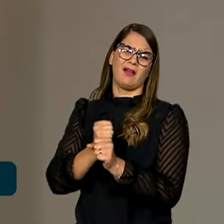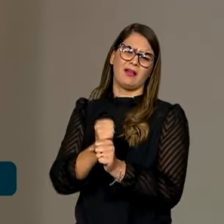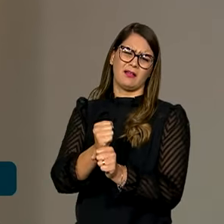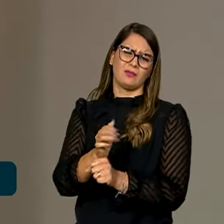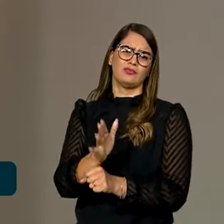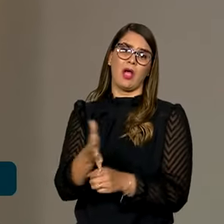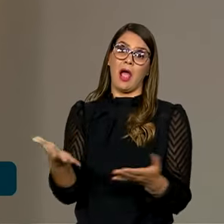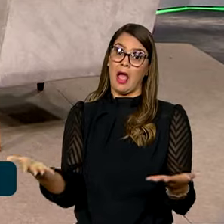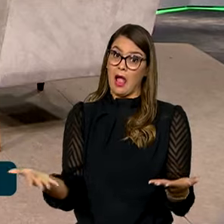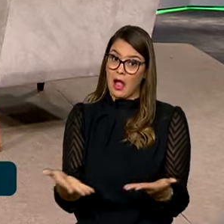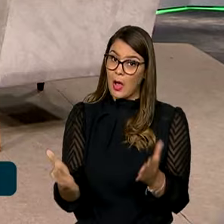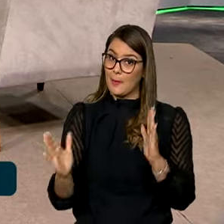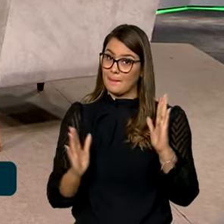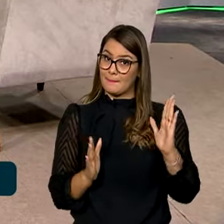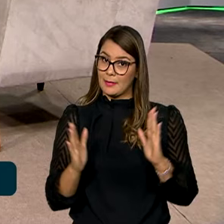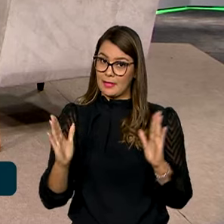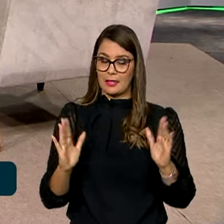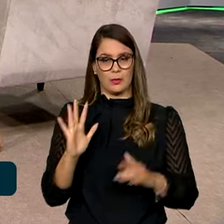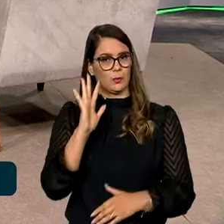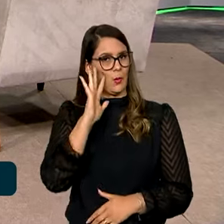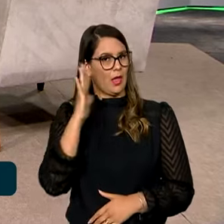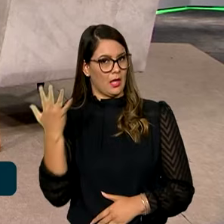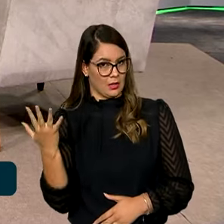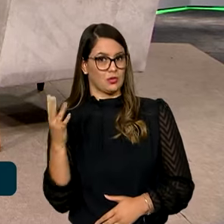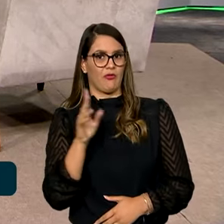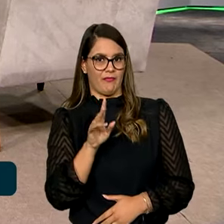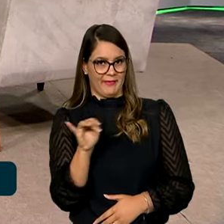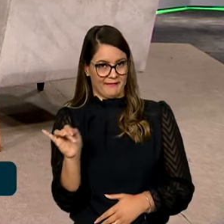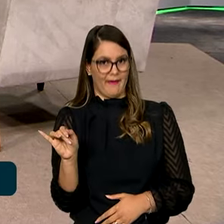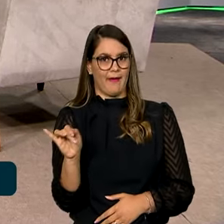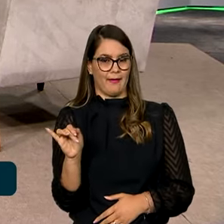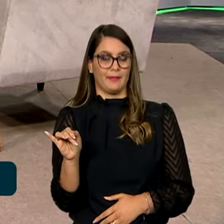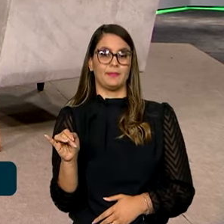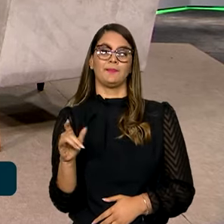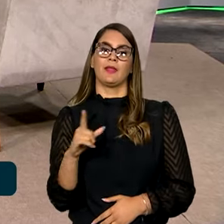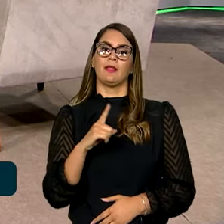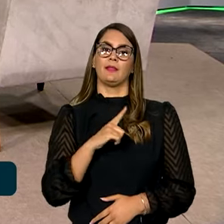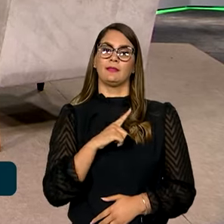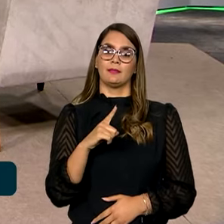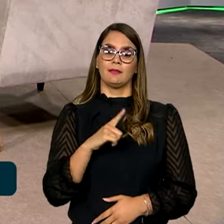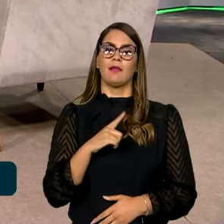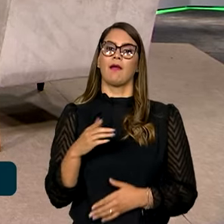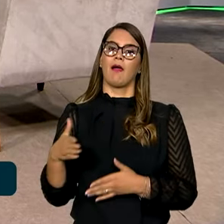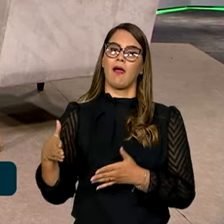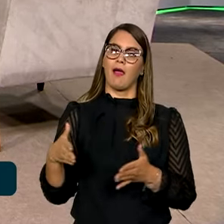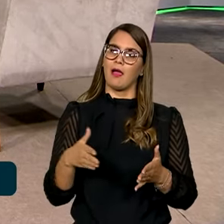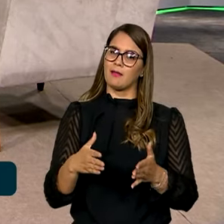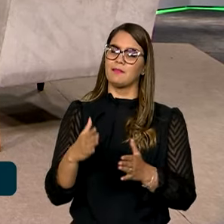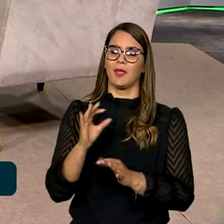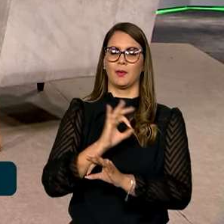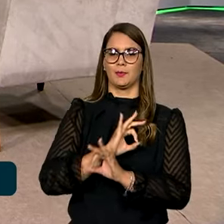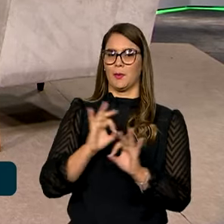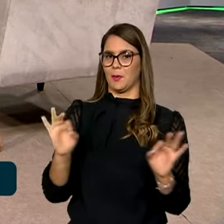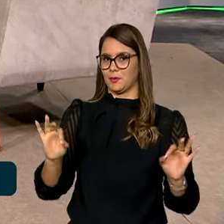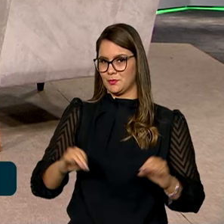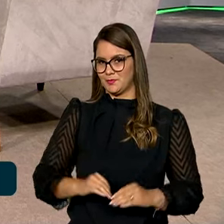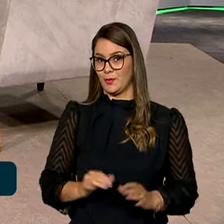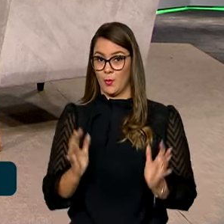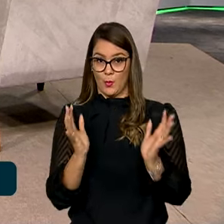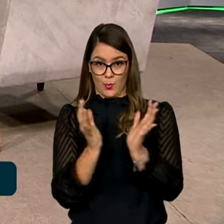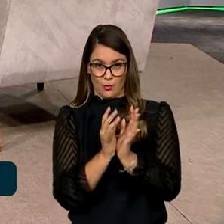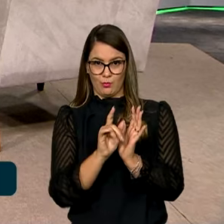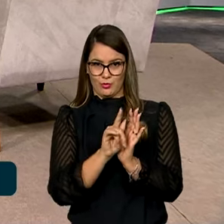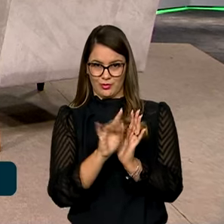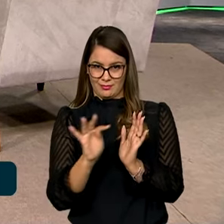pretendemos, nesse período, resolver da melhor forma e temos caminhado com muito sucesso. O grupo de